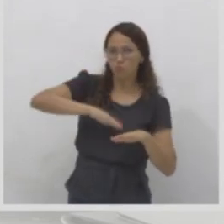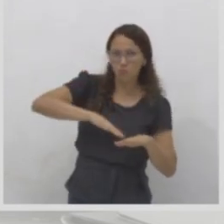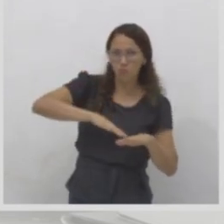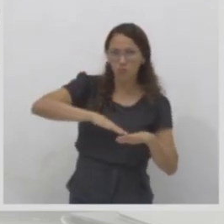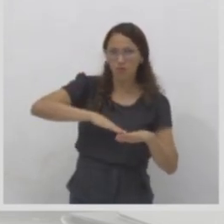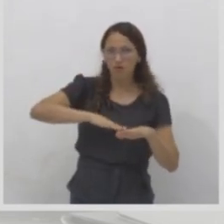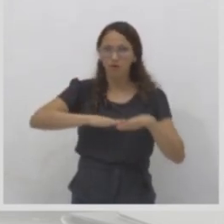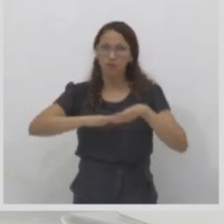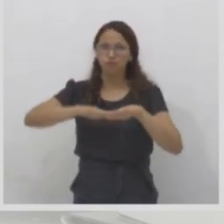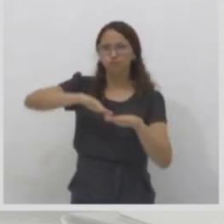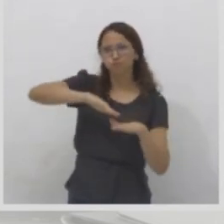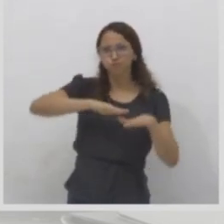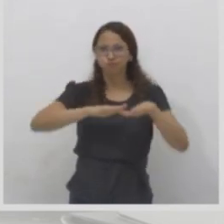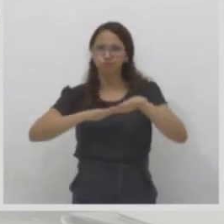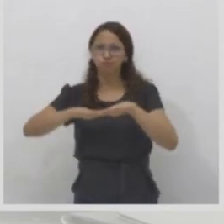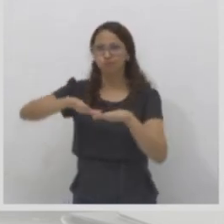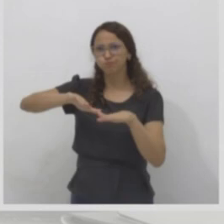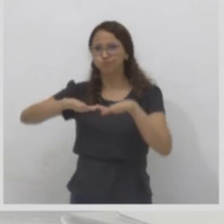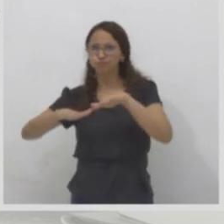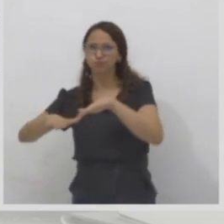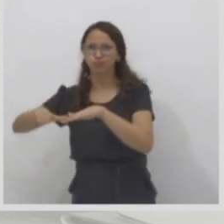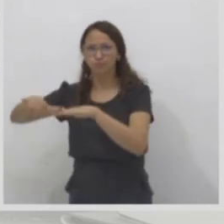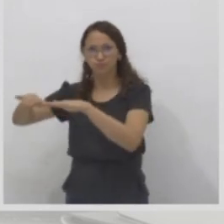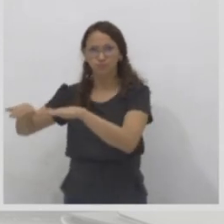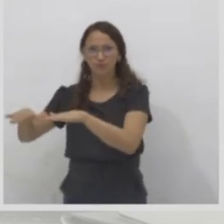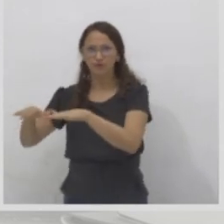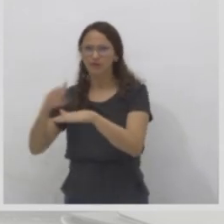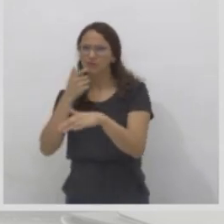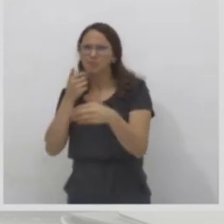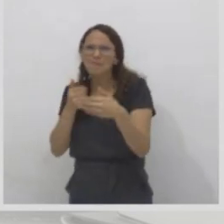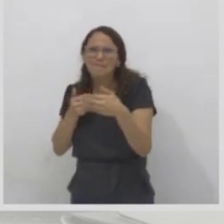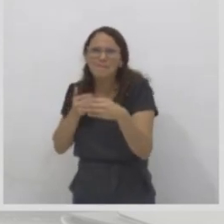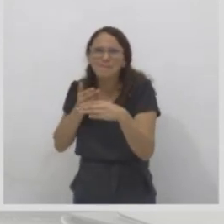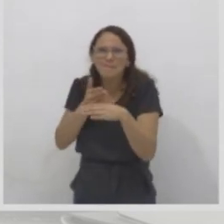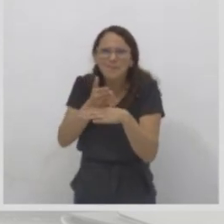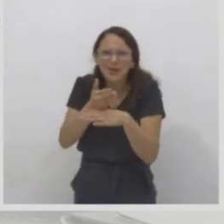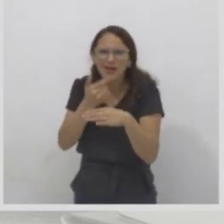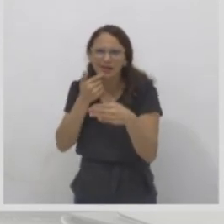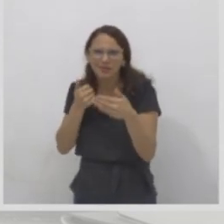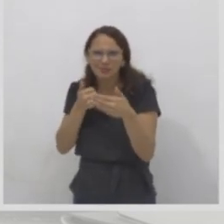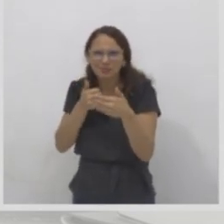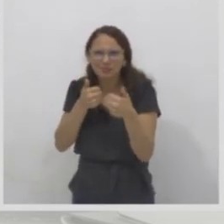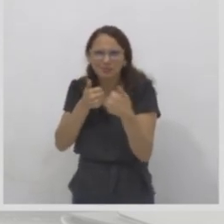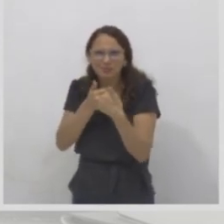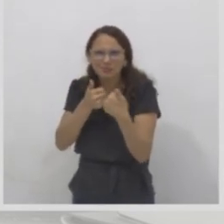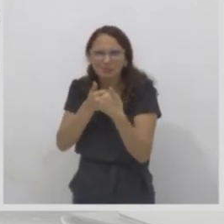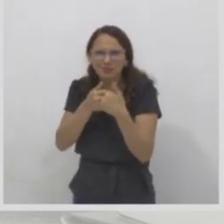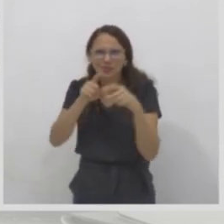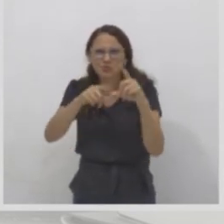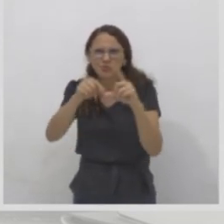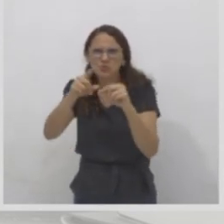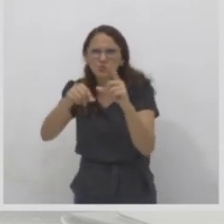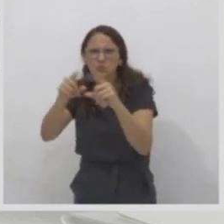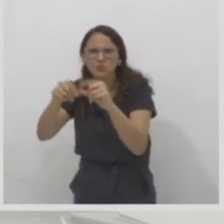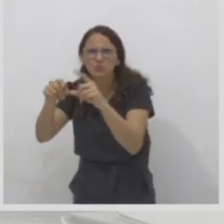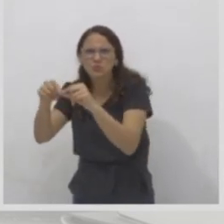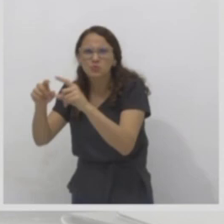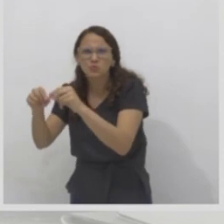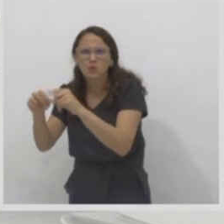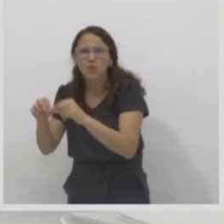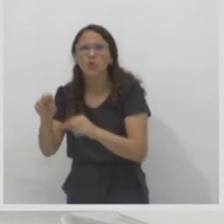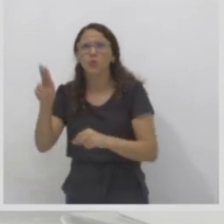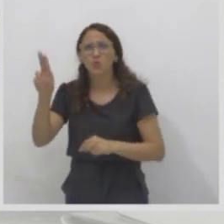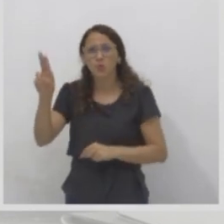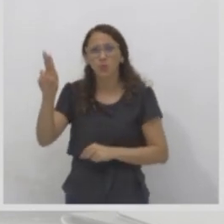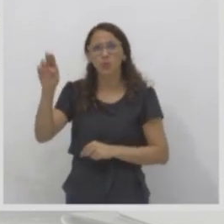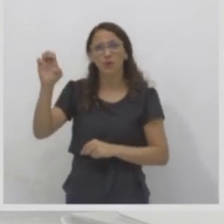imagem é aquela ali com várias estrelinhas? Aquela é a imagem da União Europeia. é o símbolo da União